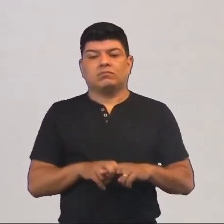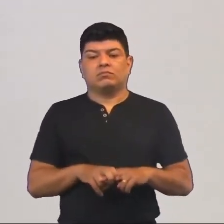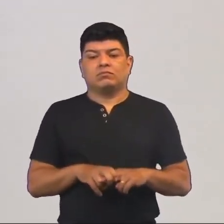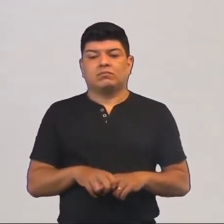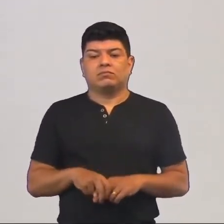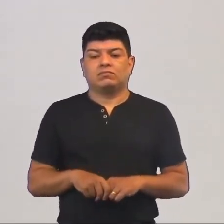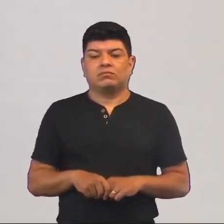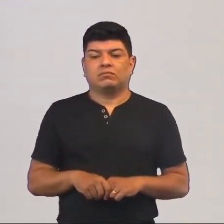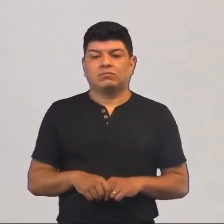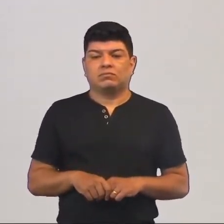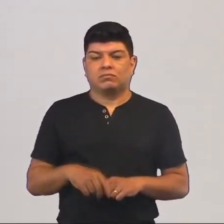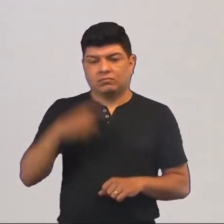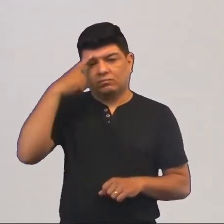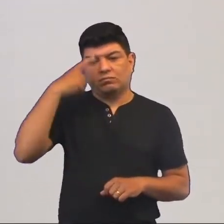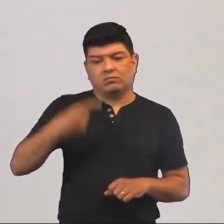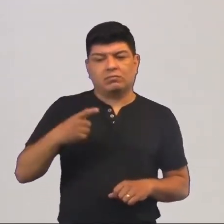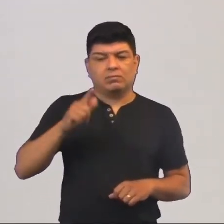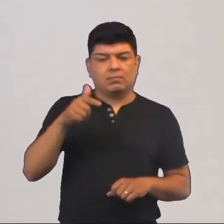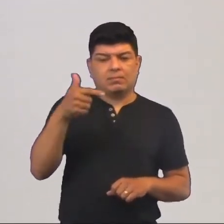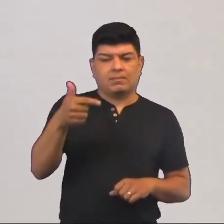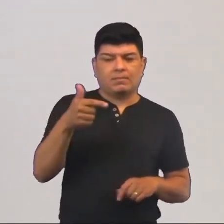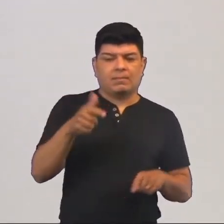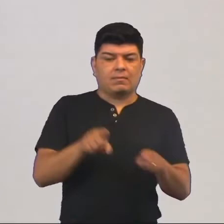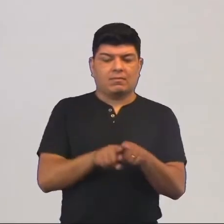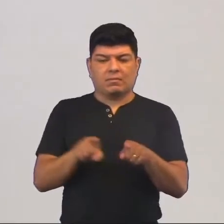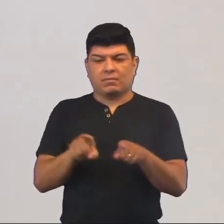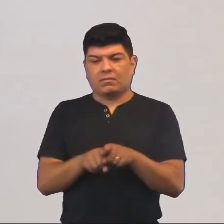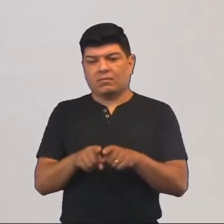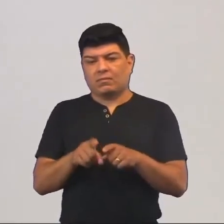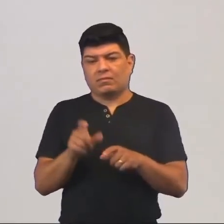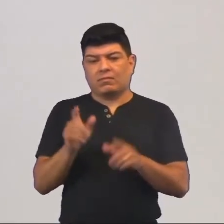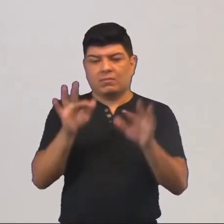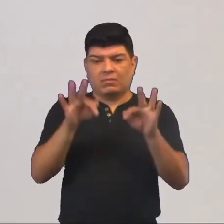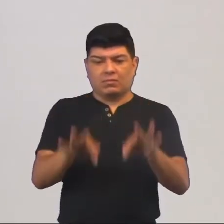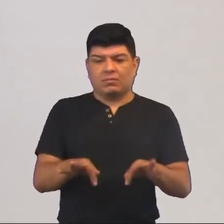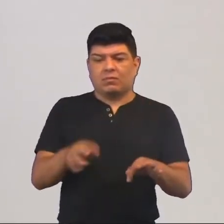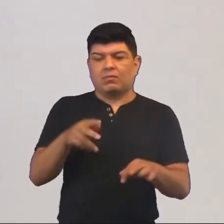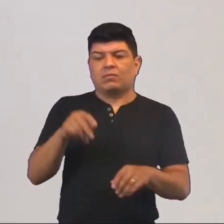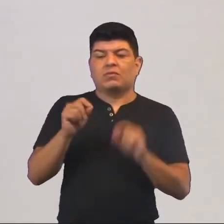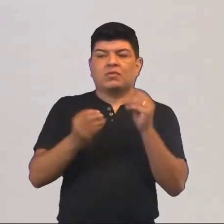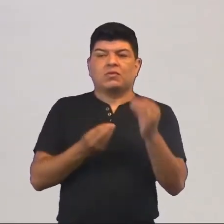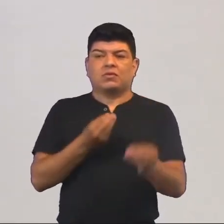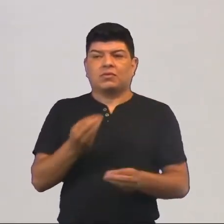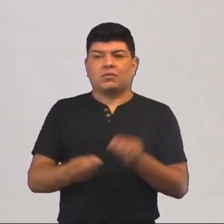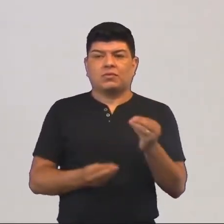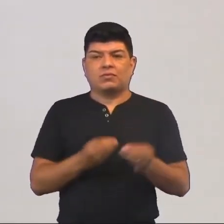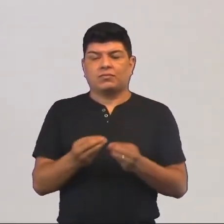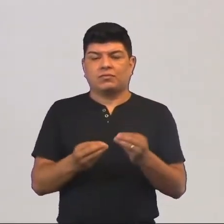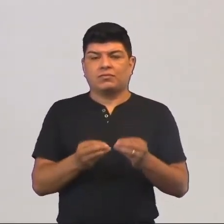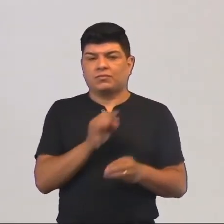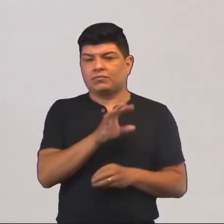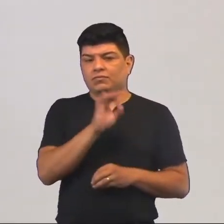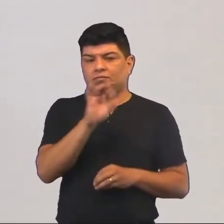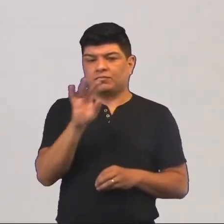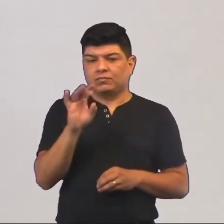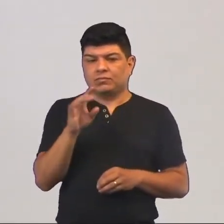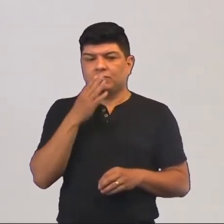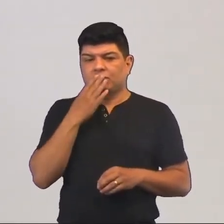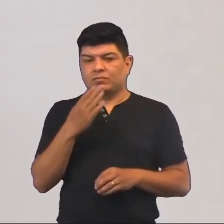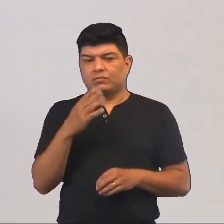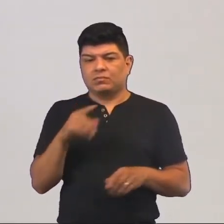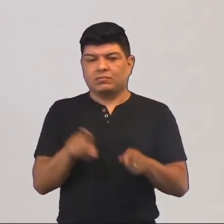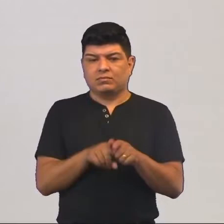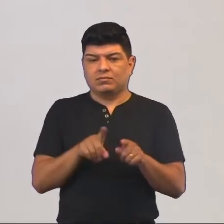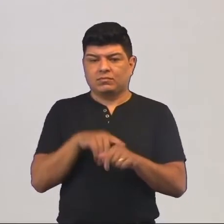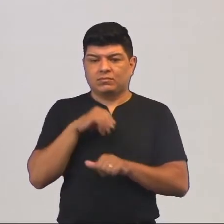comanda aí o restante, ele dá a palavra final aí de como que está cada aspecto e pede também para